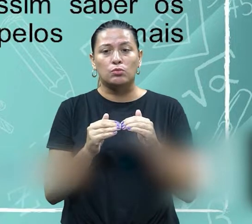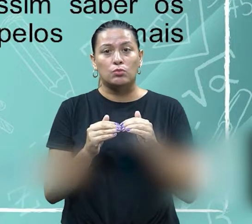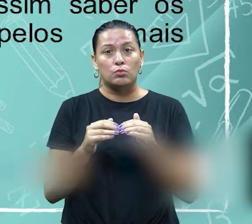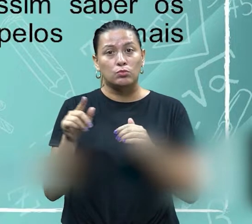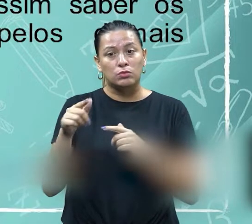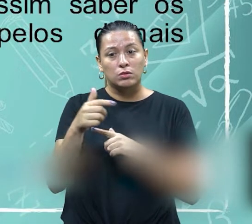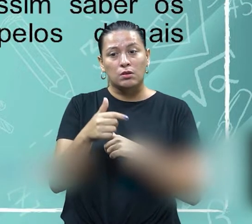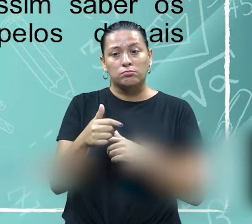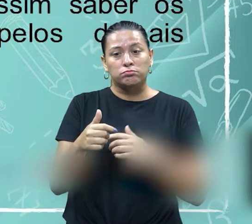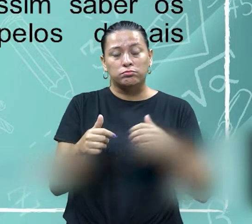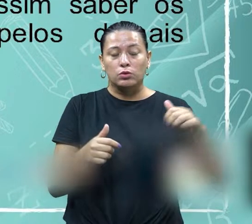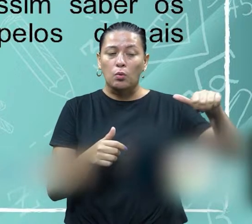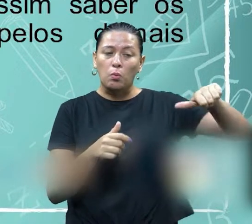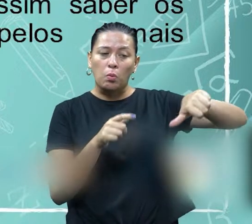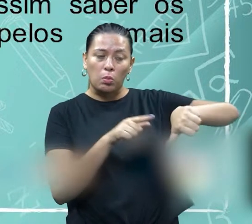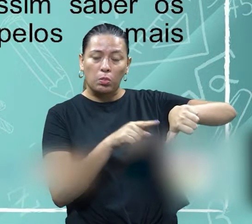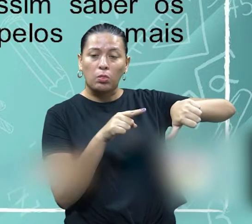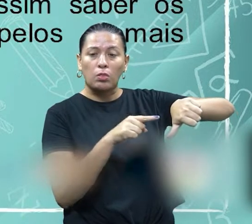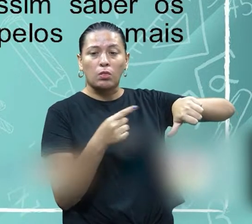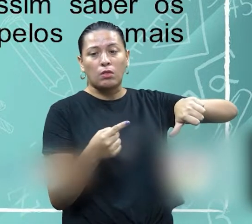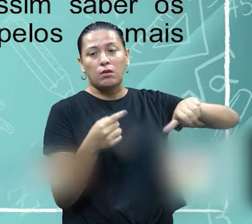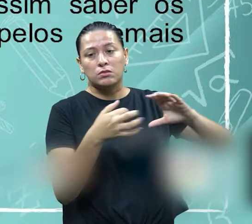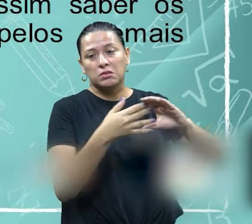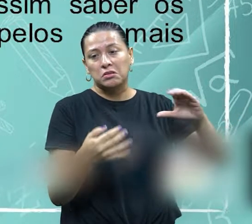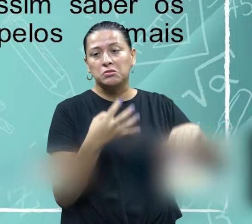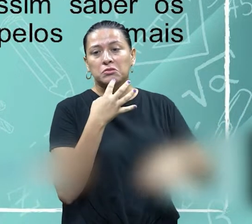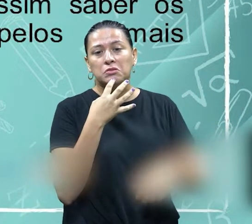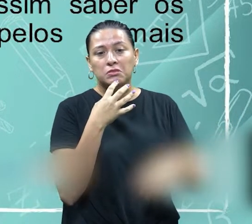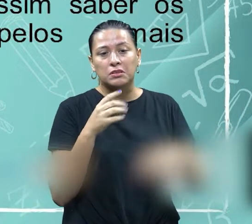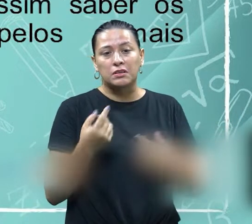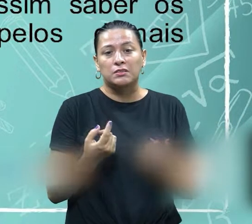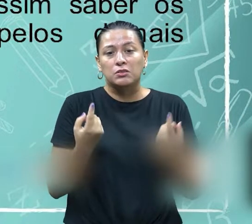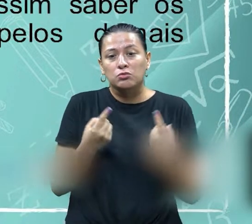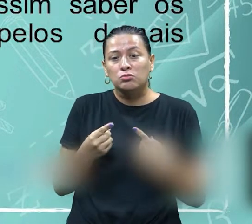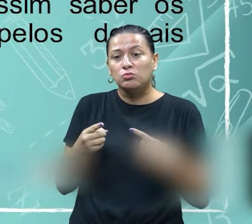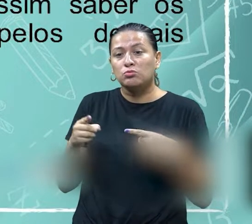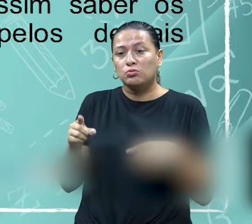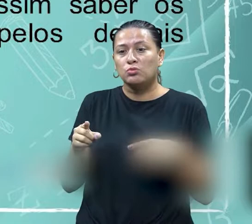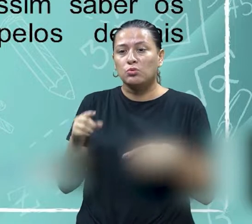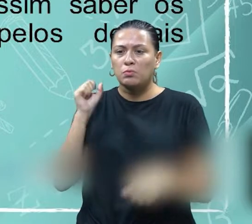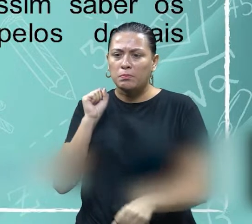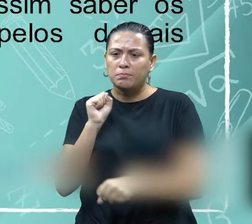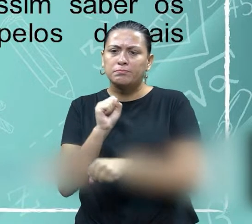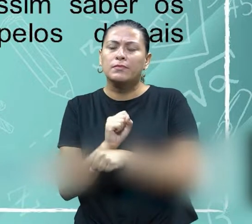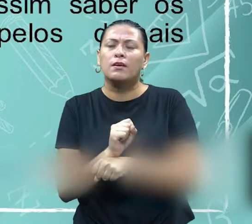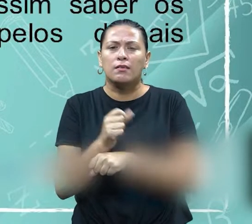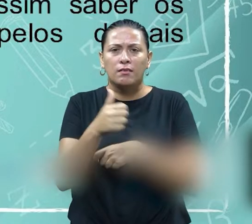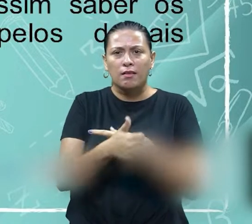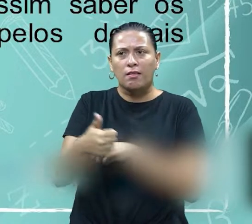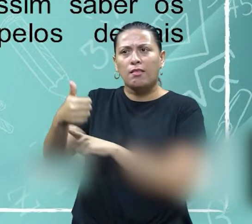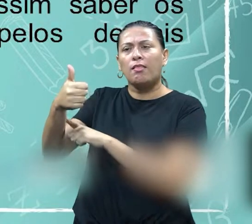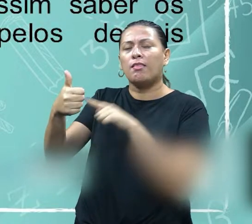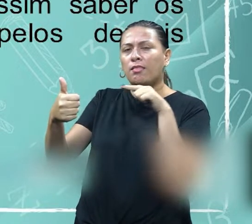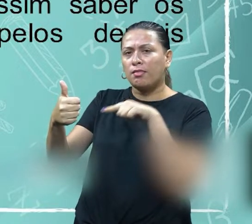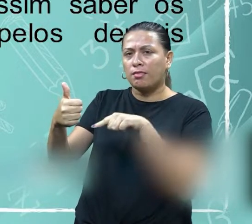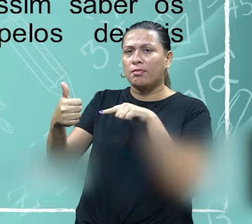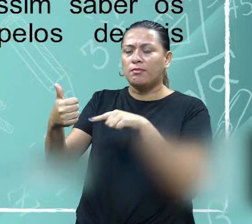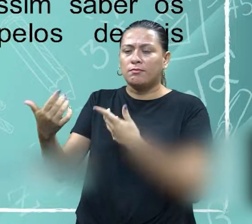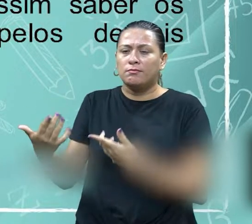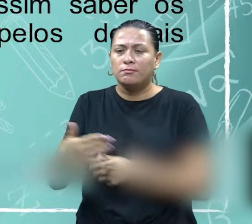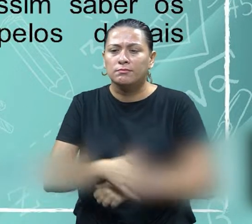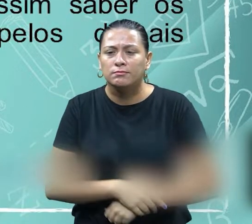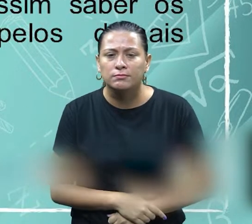os pontos fracos veja só da outra parte e subjulga a ideia a neutralização dos pontos